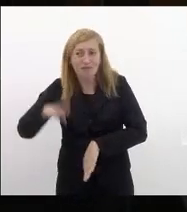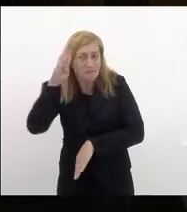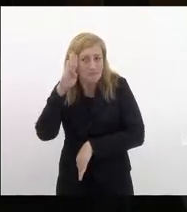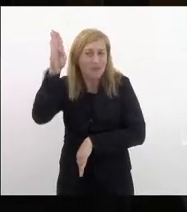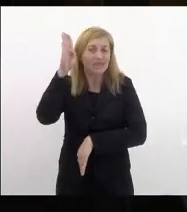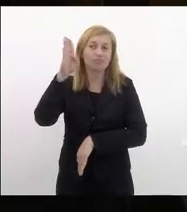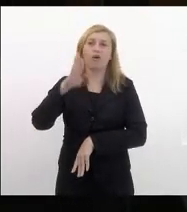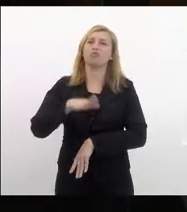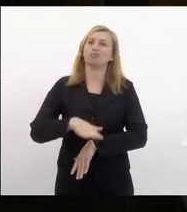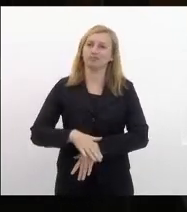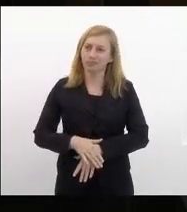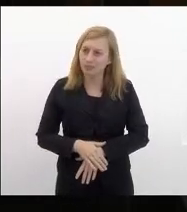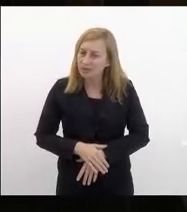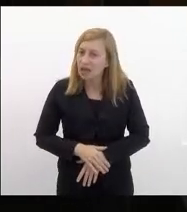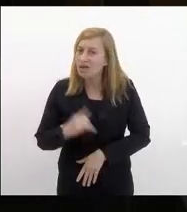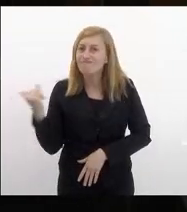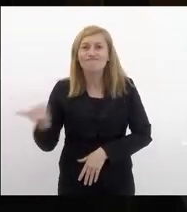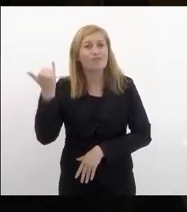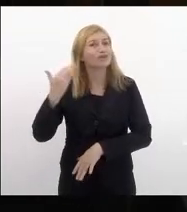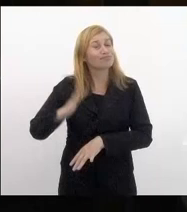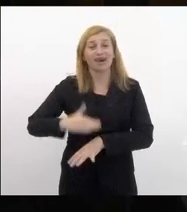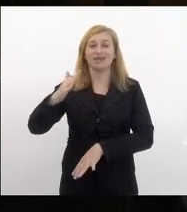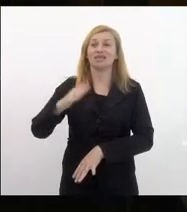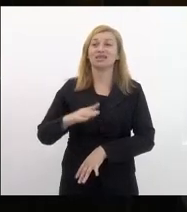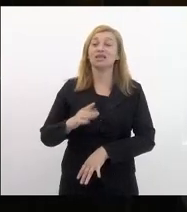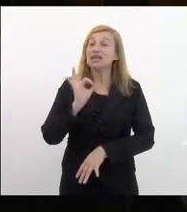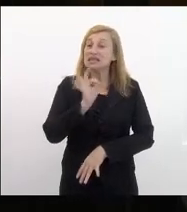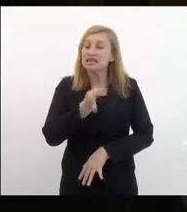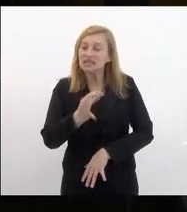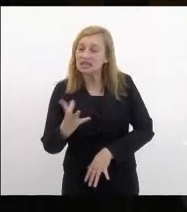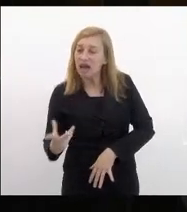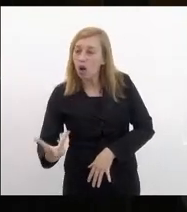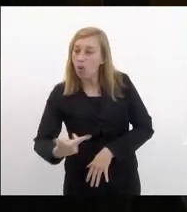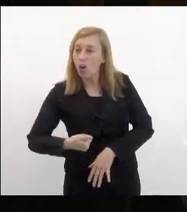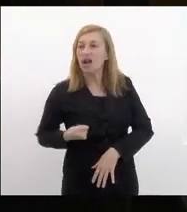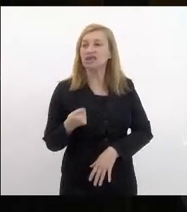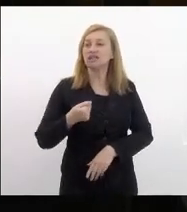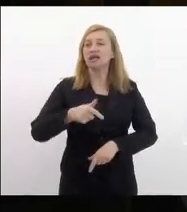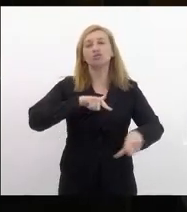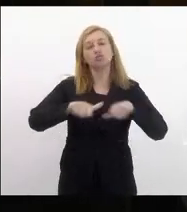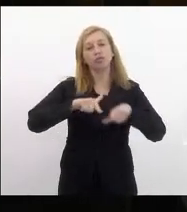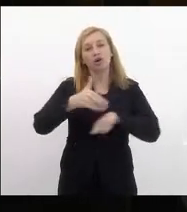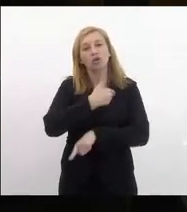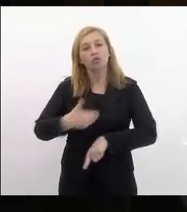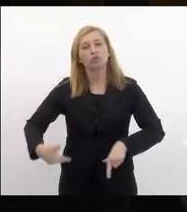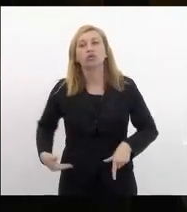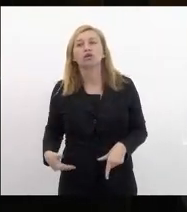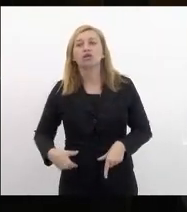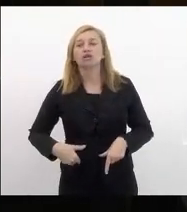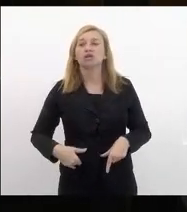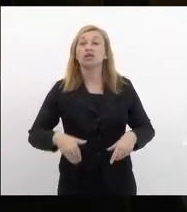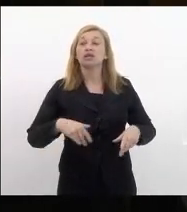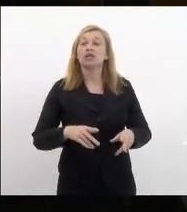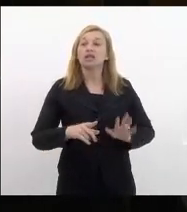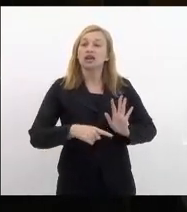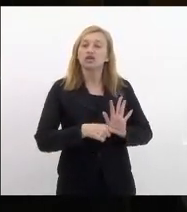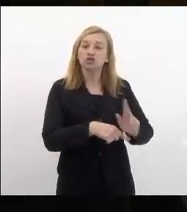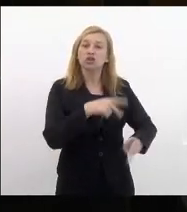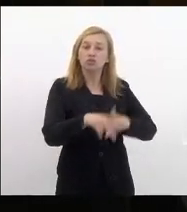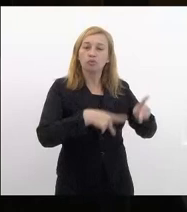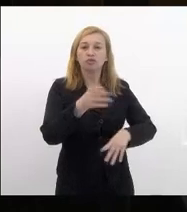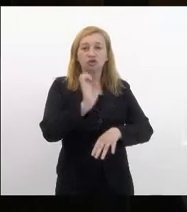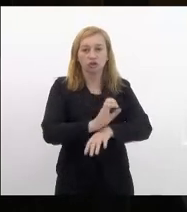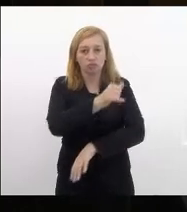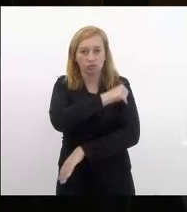essenciais isso é o mais importante pra garantir a qualidade do serviço público que é prestado pro povo do estado do Rio de